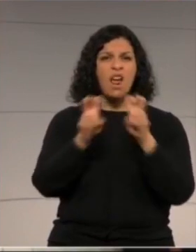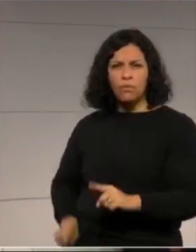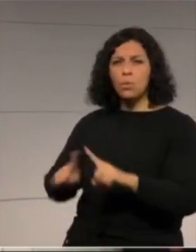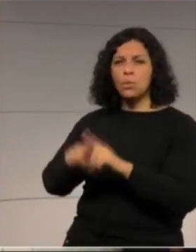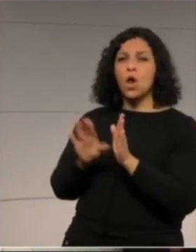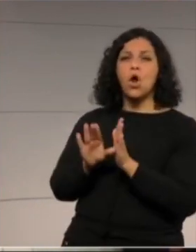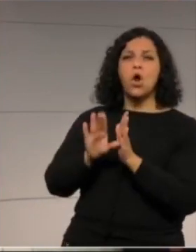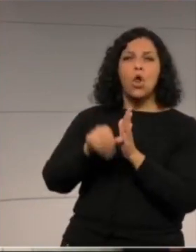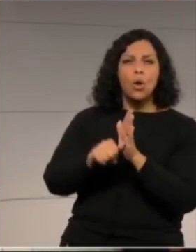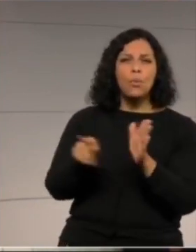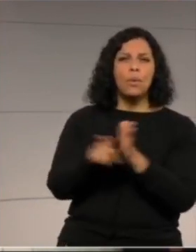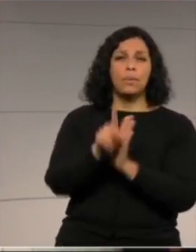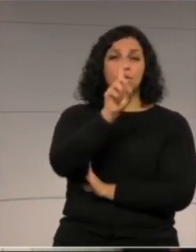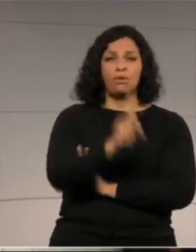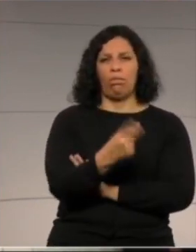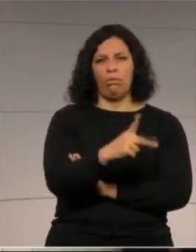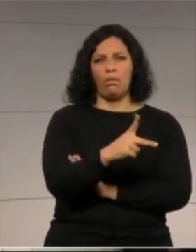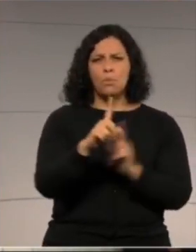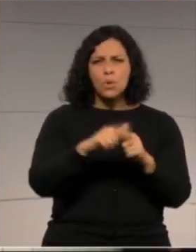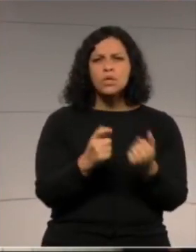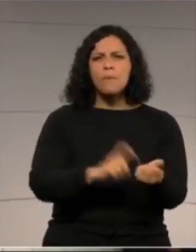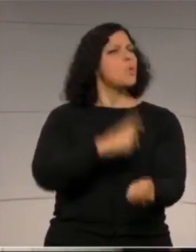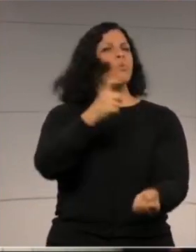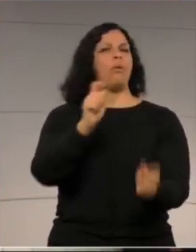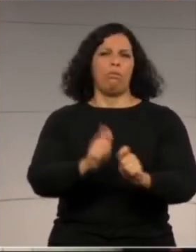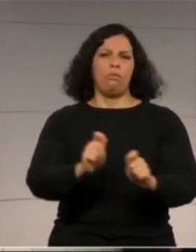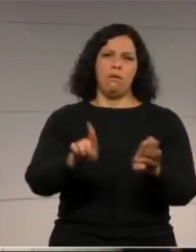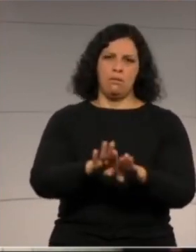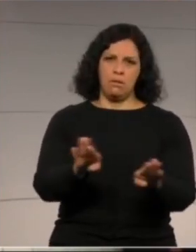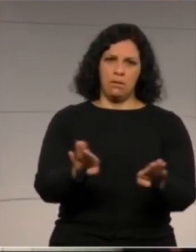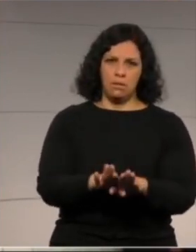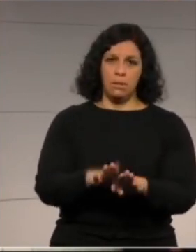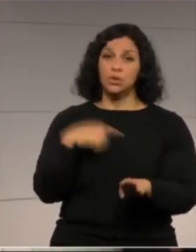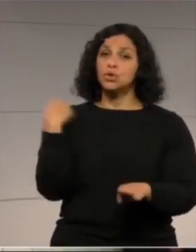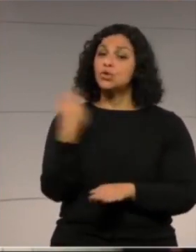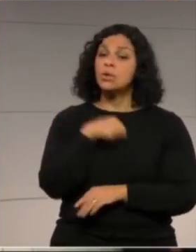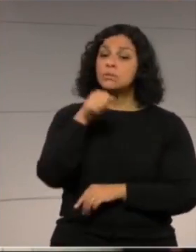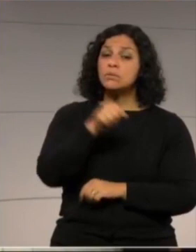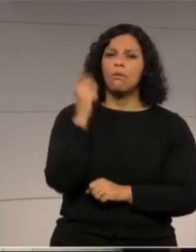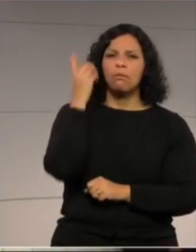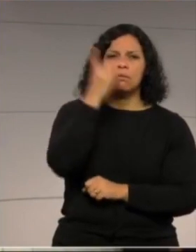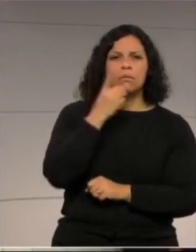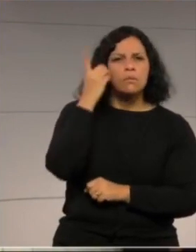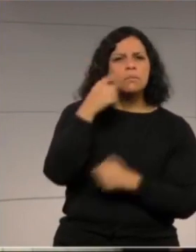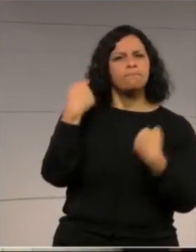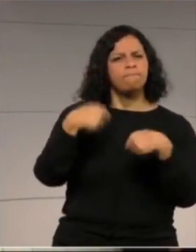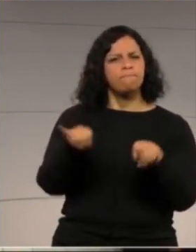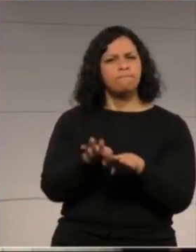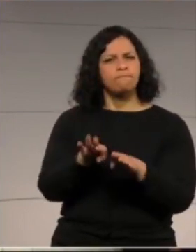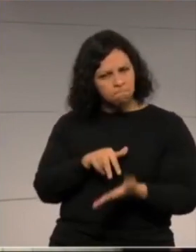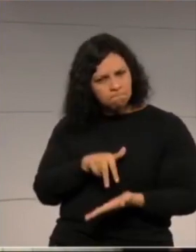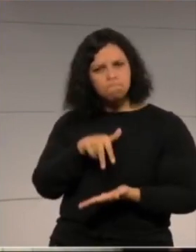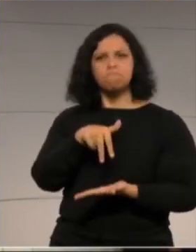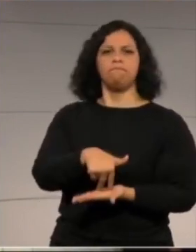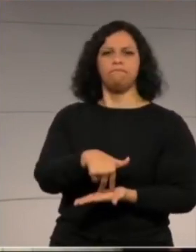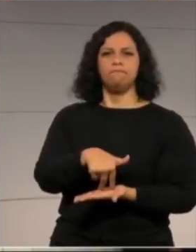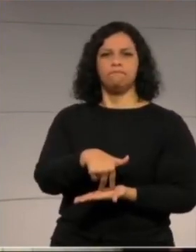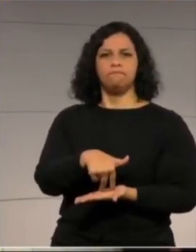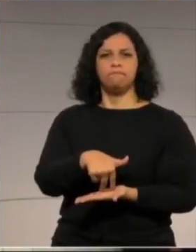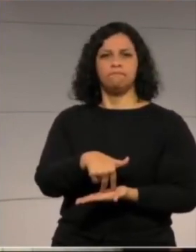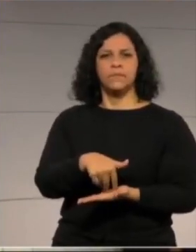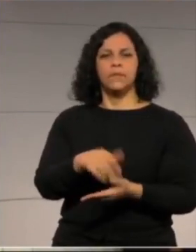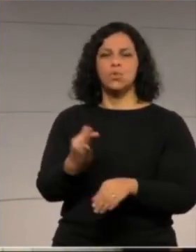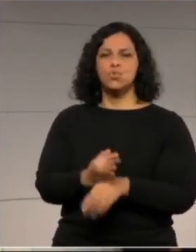indignação. Eles têm direito a essa indignação. E nós temos o dever de nos posicionarmos e